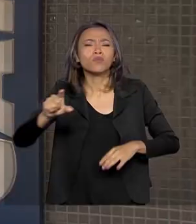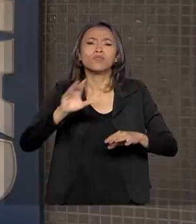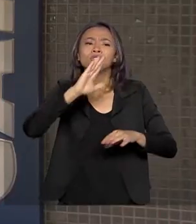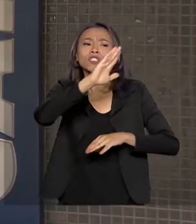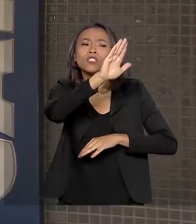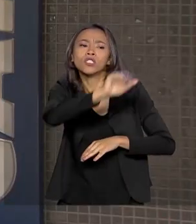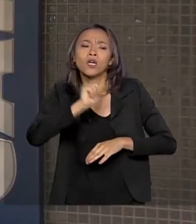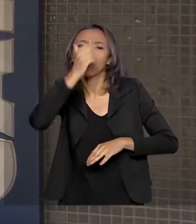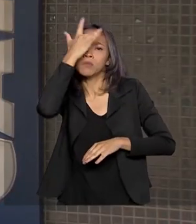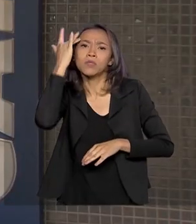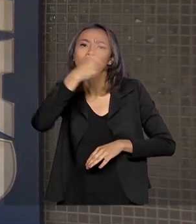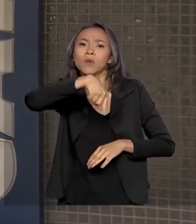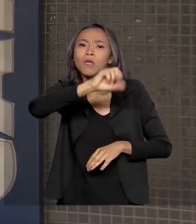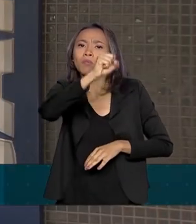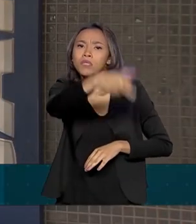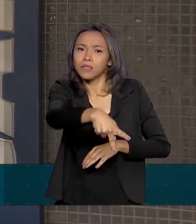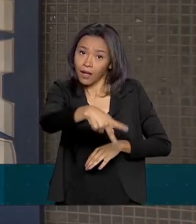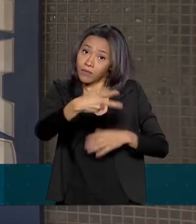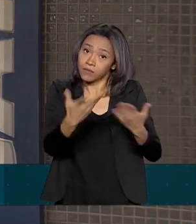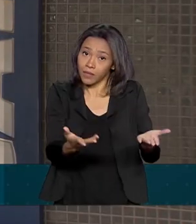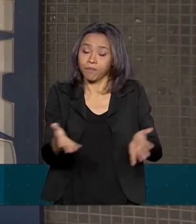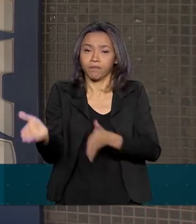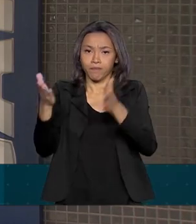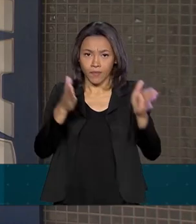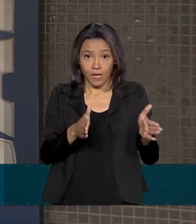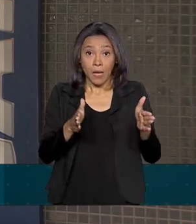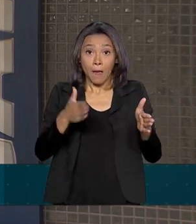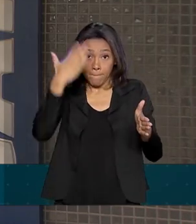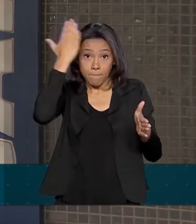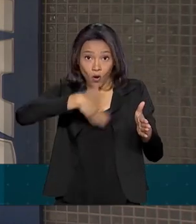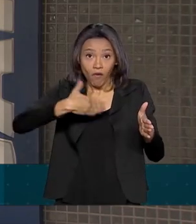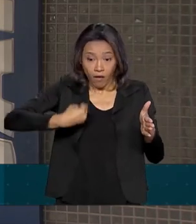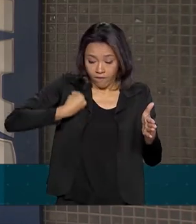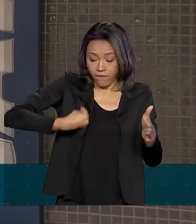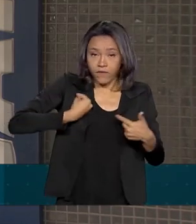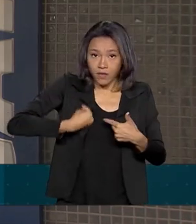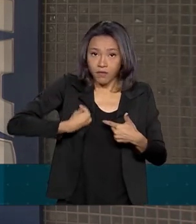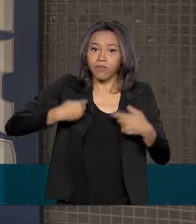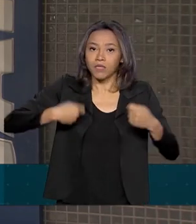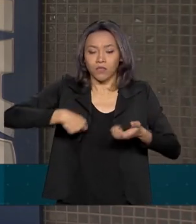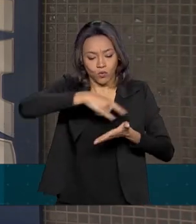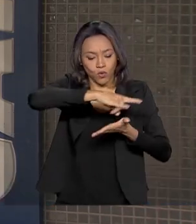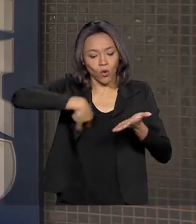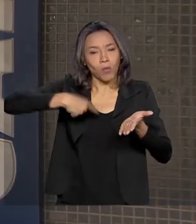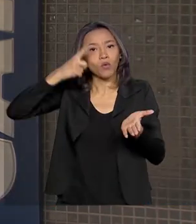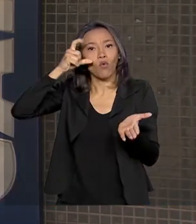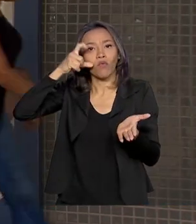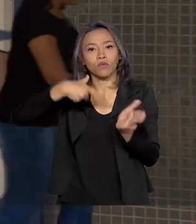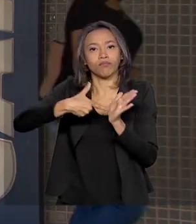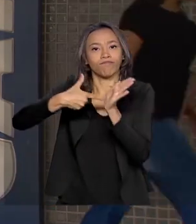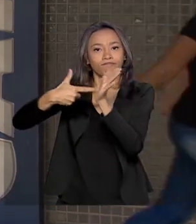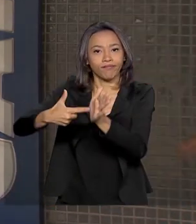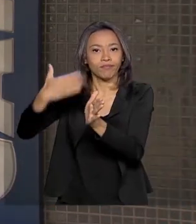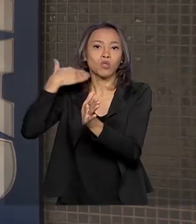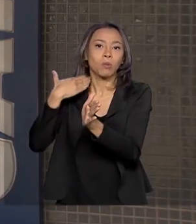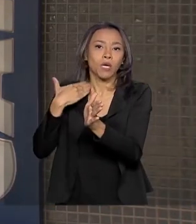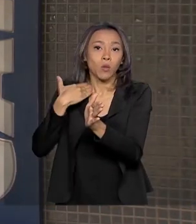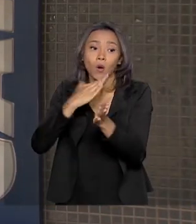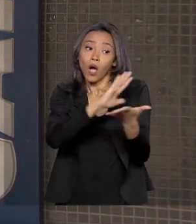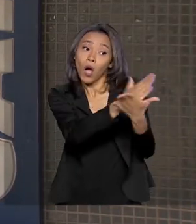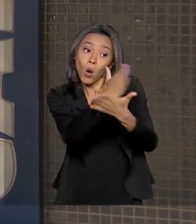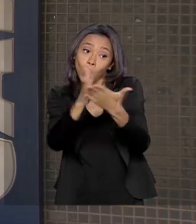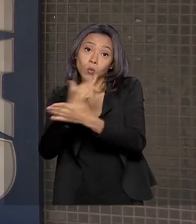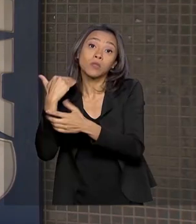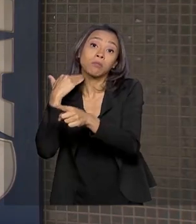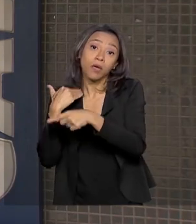Para provar que está vivo, o segurado precisa apresentar um documento de identificação com foto na agência bancária. Algumas instituições